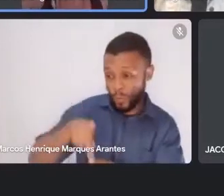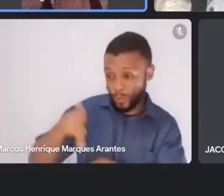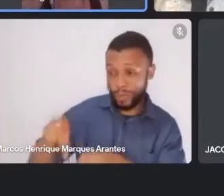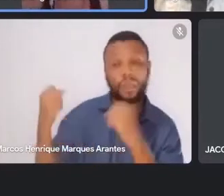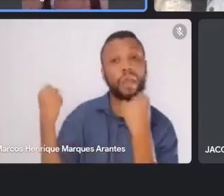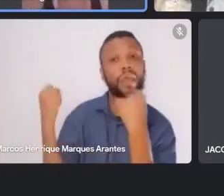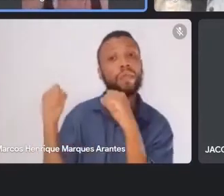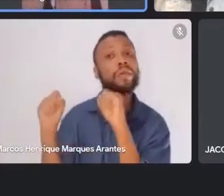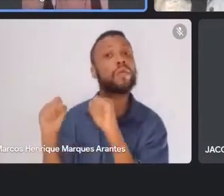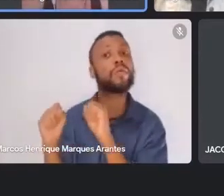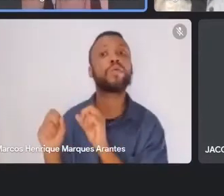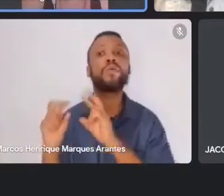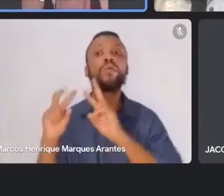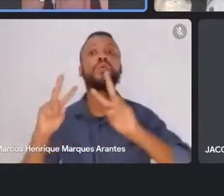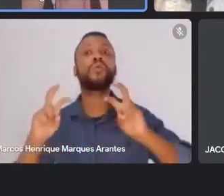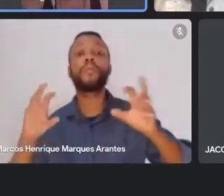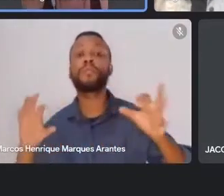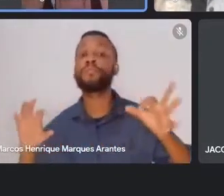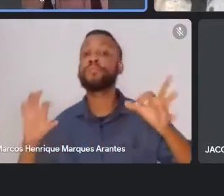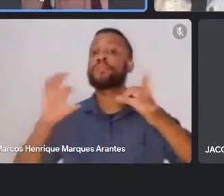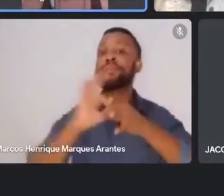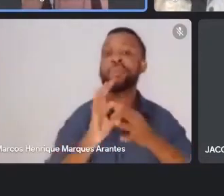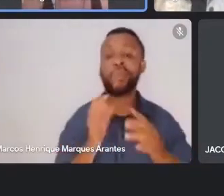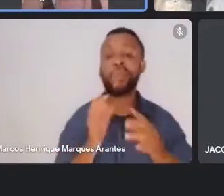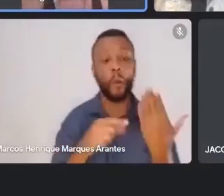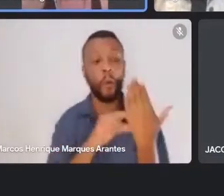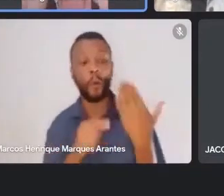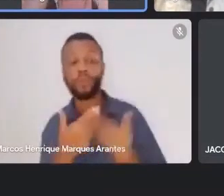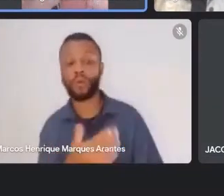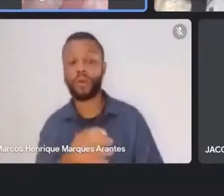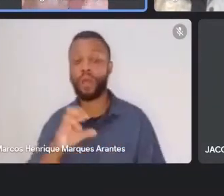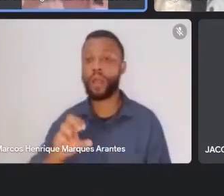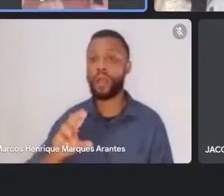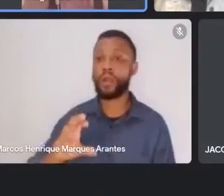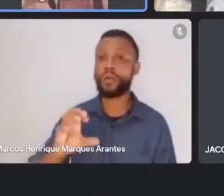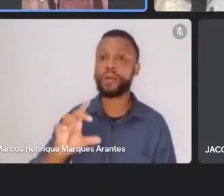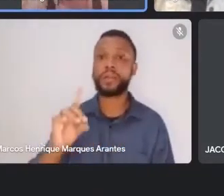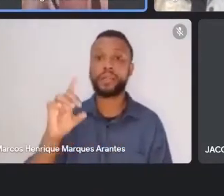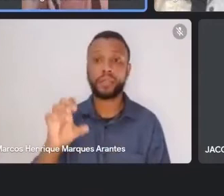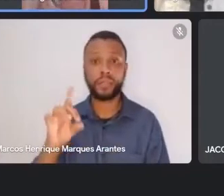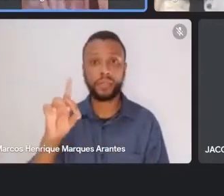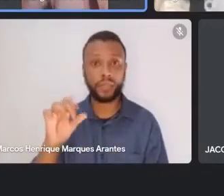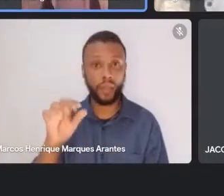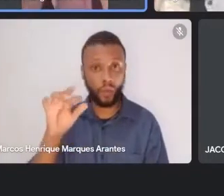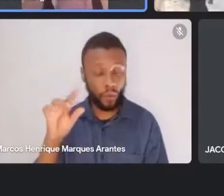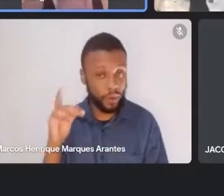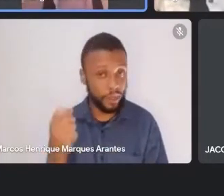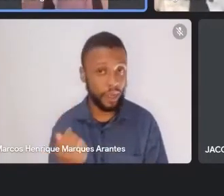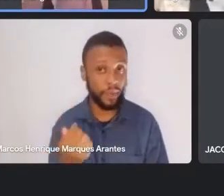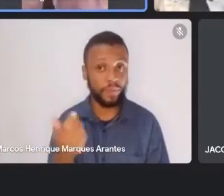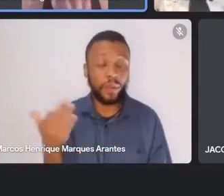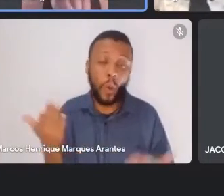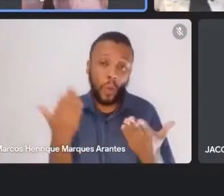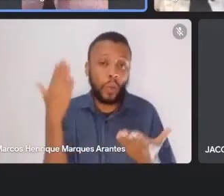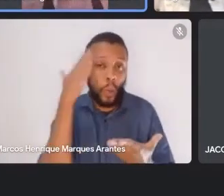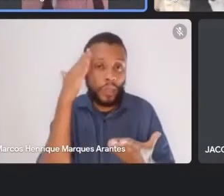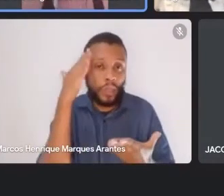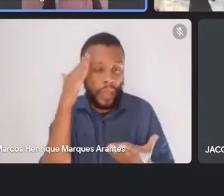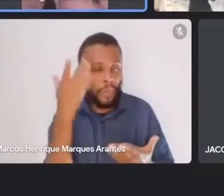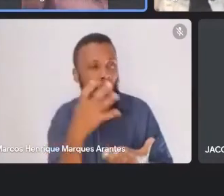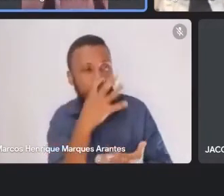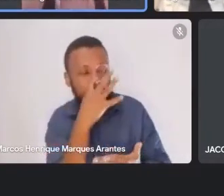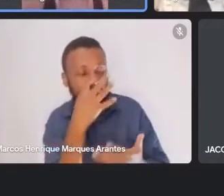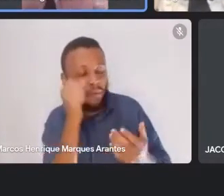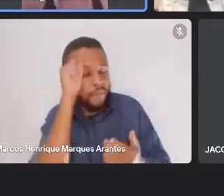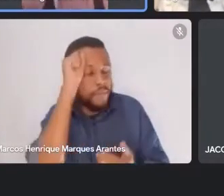a gente passar por Euclides da Cunha, podia, podia estar, hoje eu sei que tem que estar, hein, depois de tudo que eu escutei aqui, minha cabeça